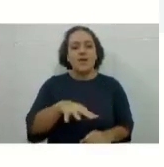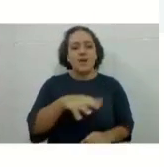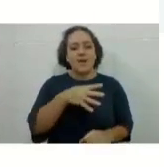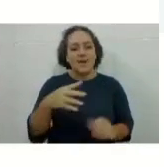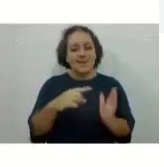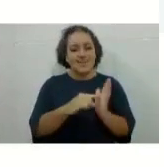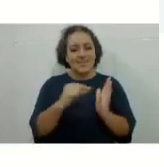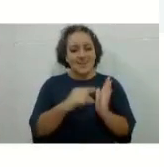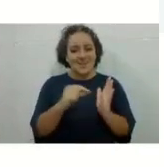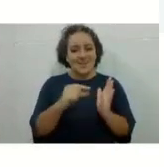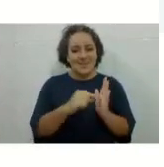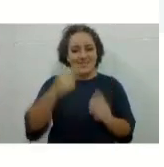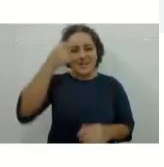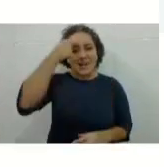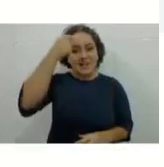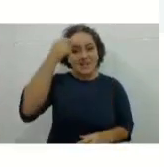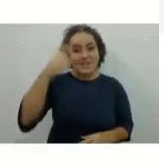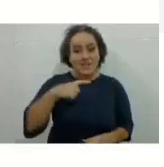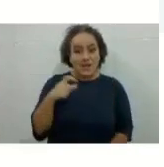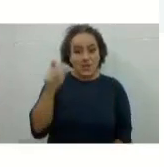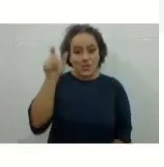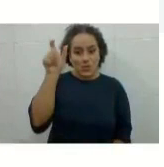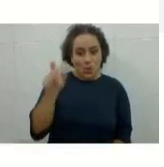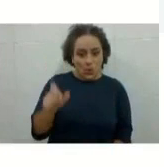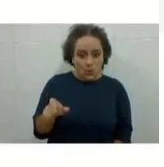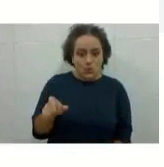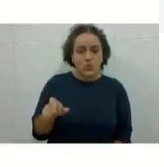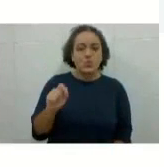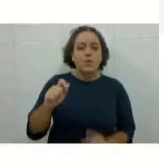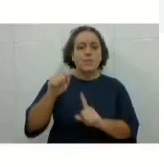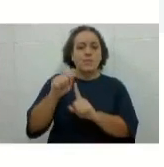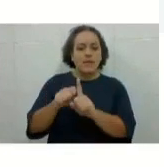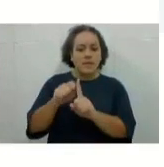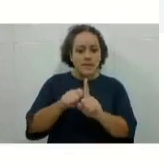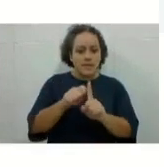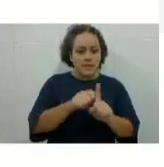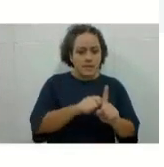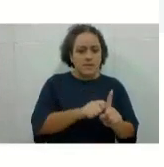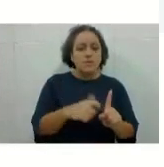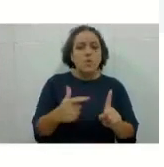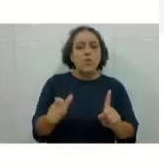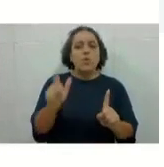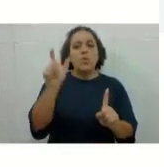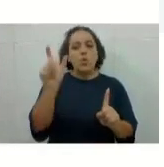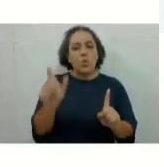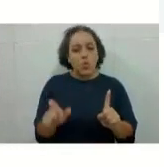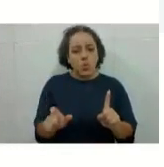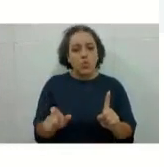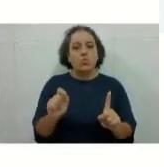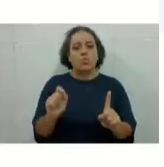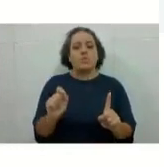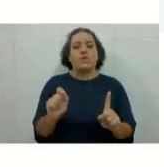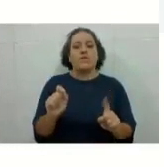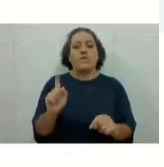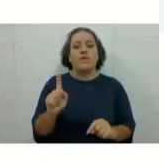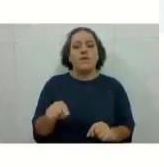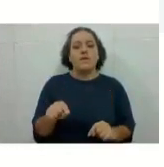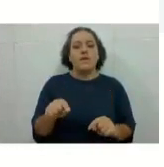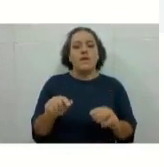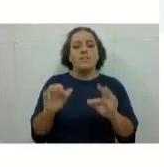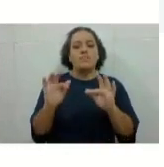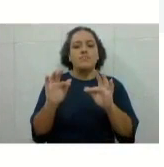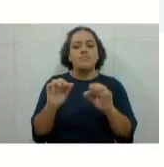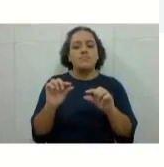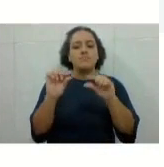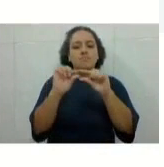coluna aqui com os meses, a outra coluna com, é, a data,